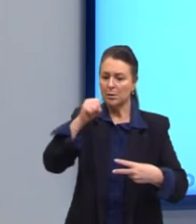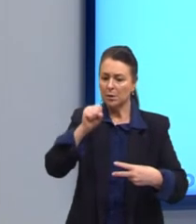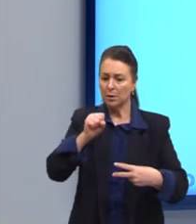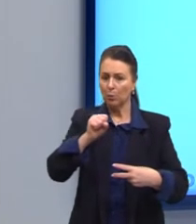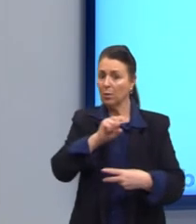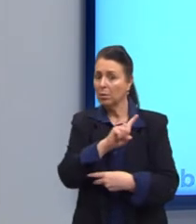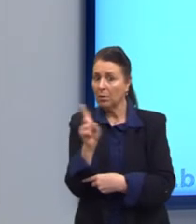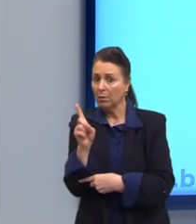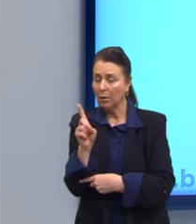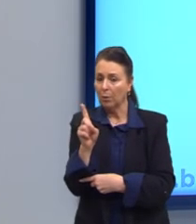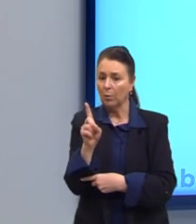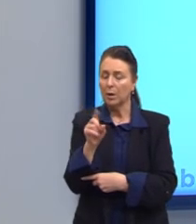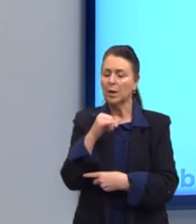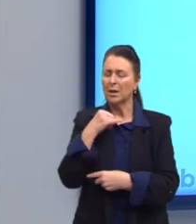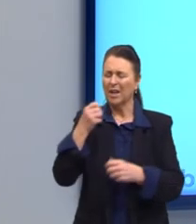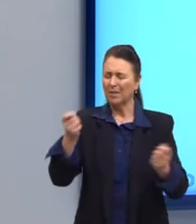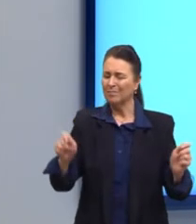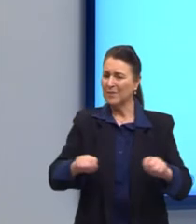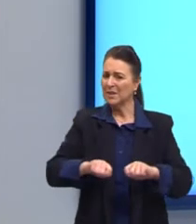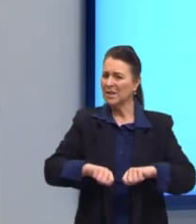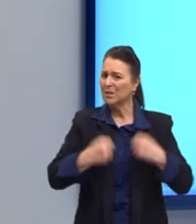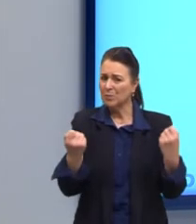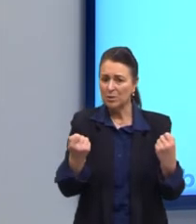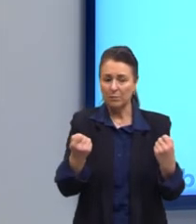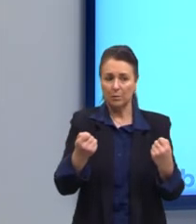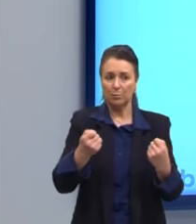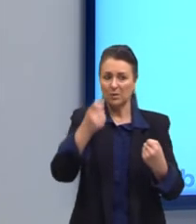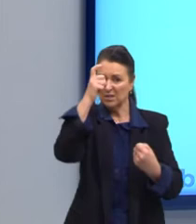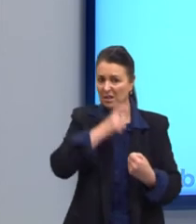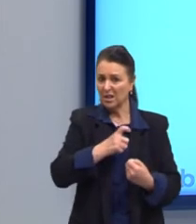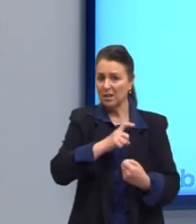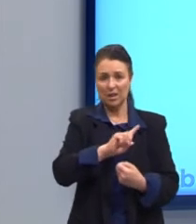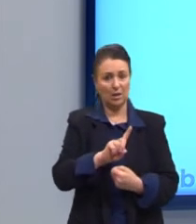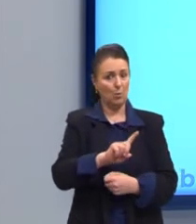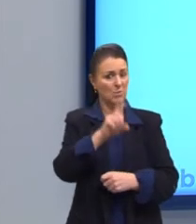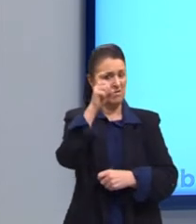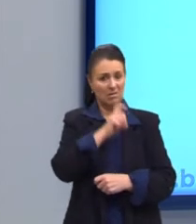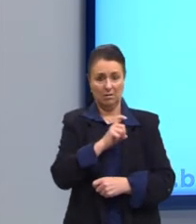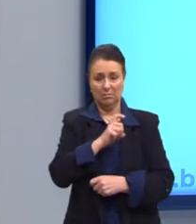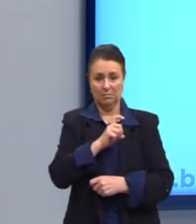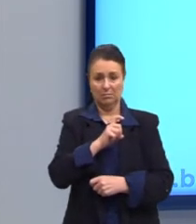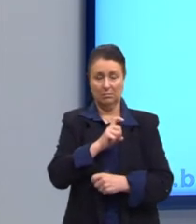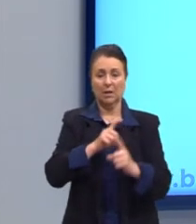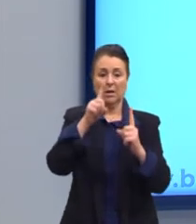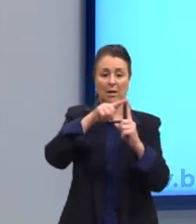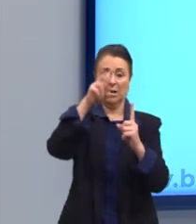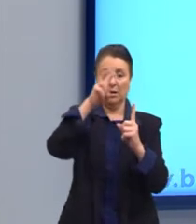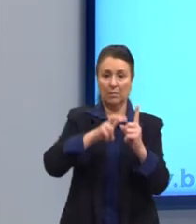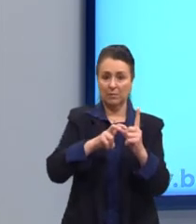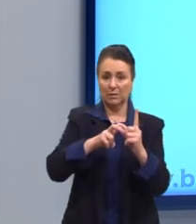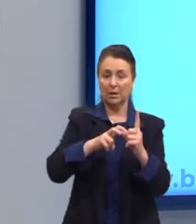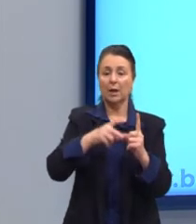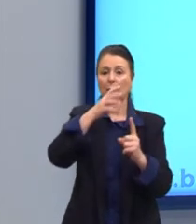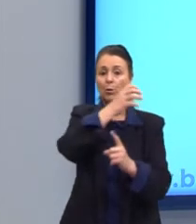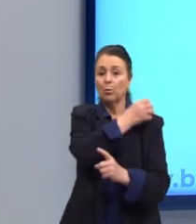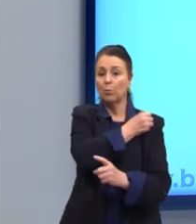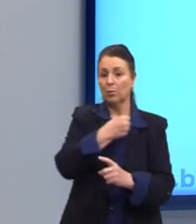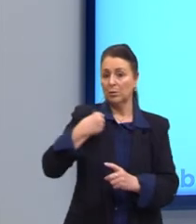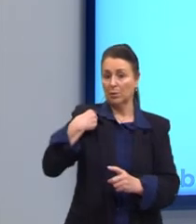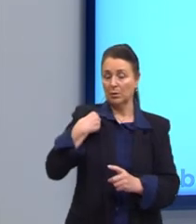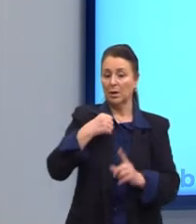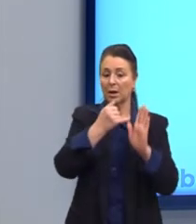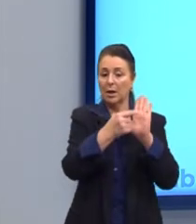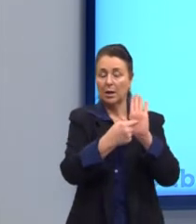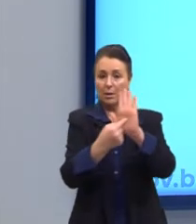negadas e que é impossível ser e não ser ao mesmo tempo. Aristóteles, metafísica. Em sua metafísica, Aristóteles